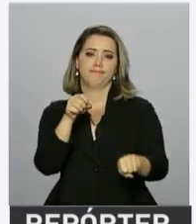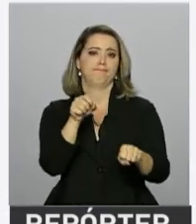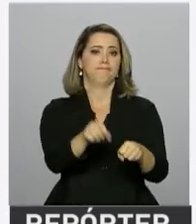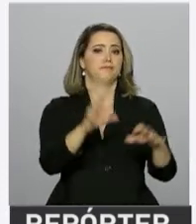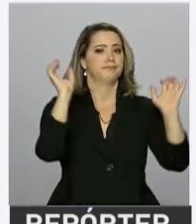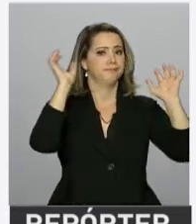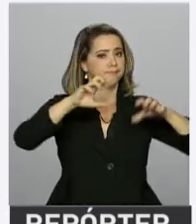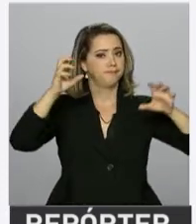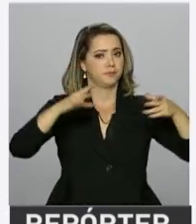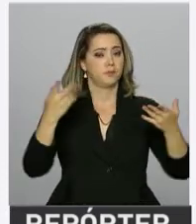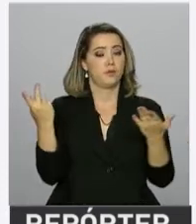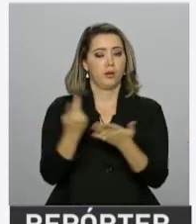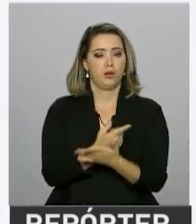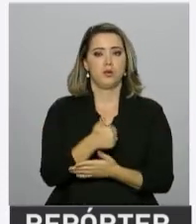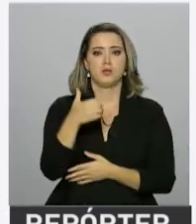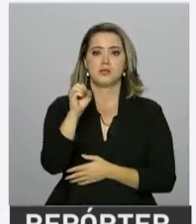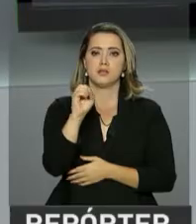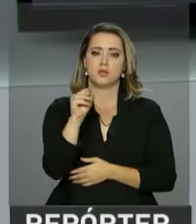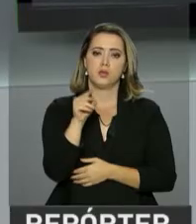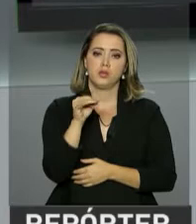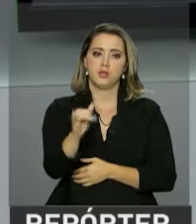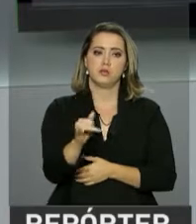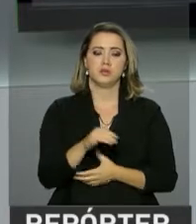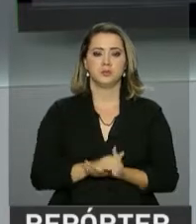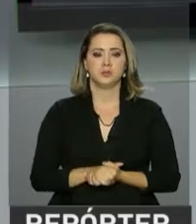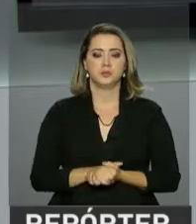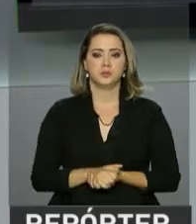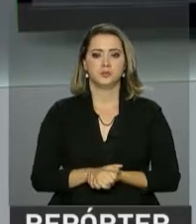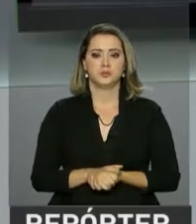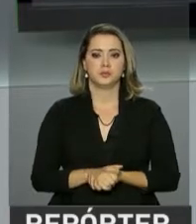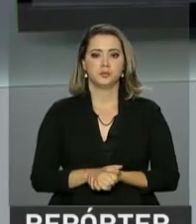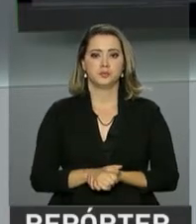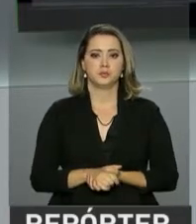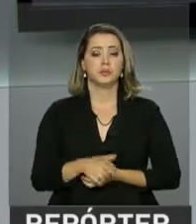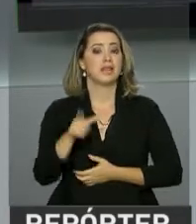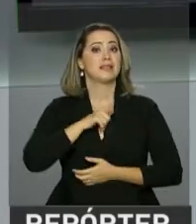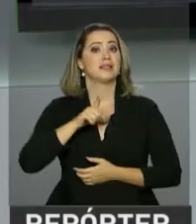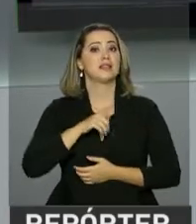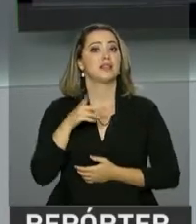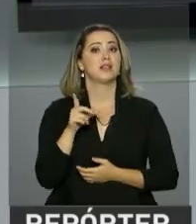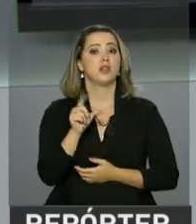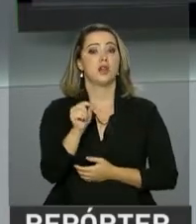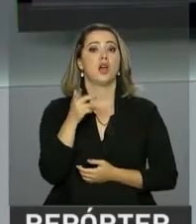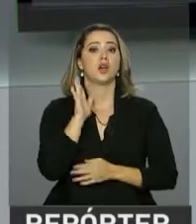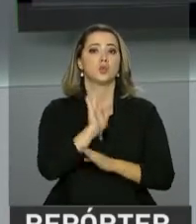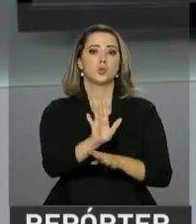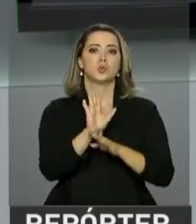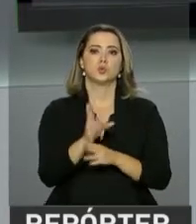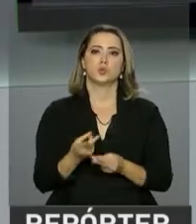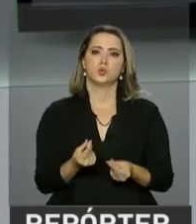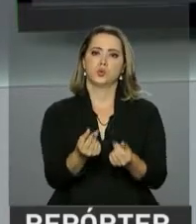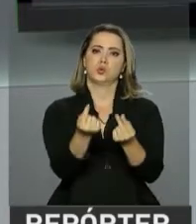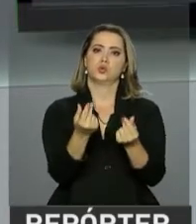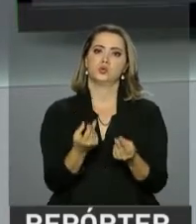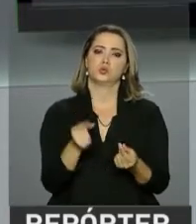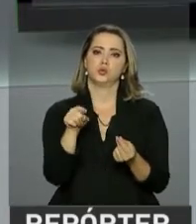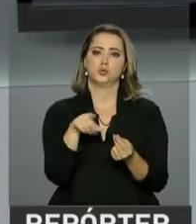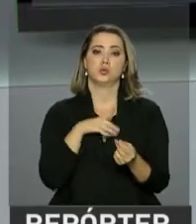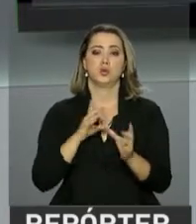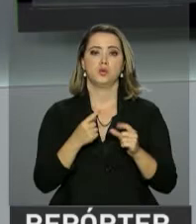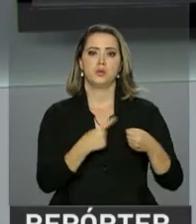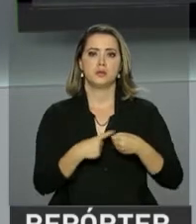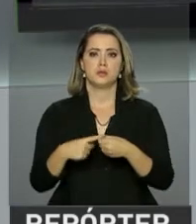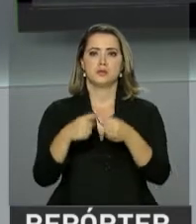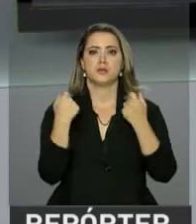A medida tem vigência por 180 dias. Para obter apoio material e financeiro da Defesa Civil Nacional, os